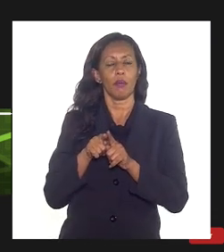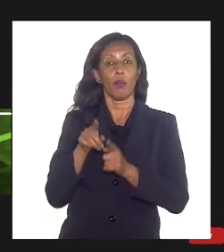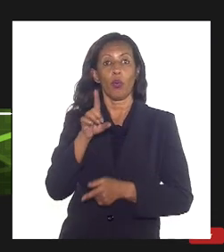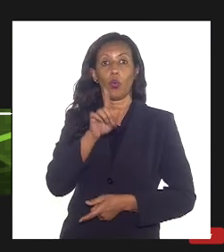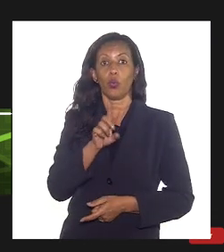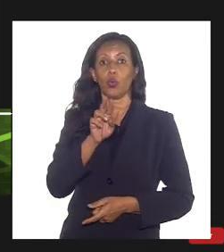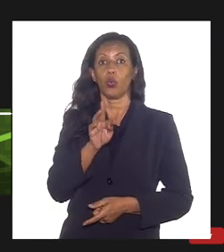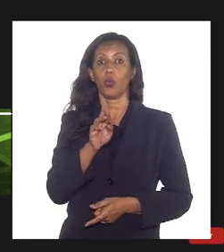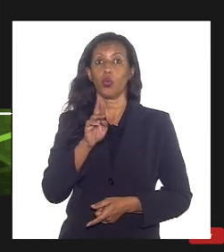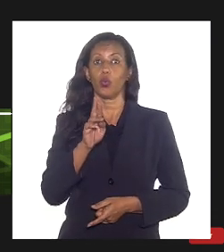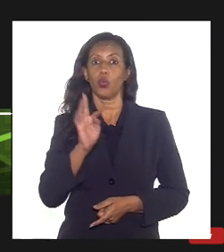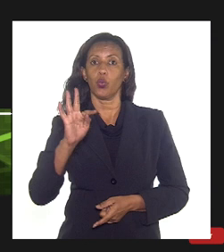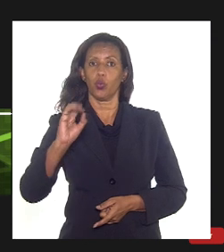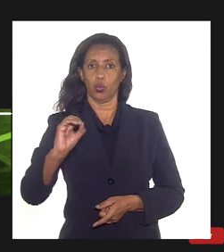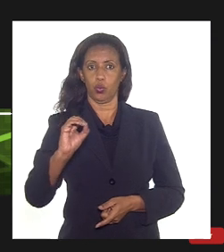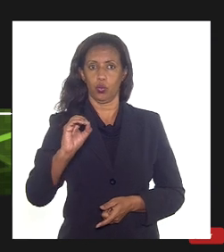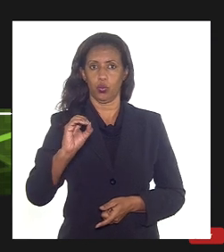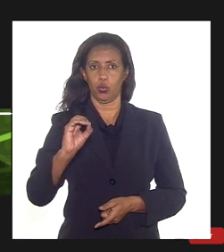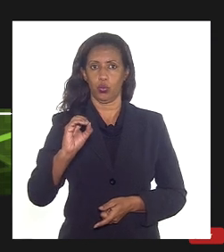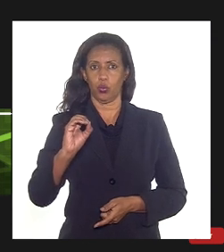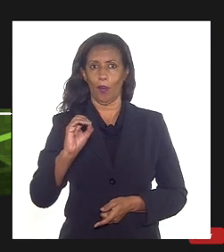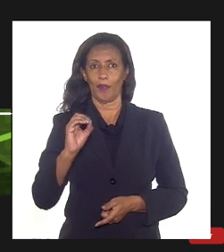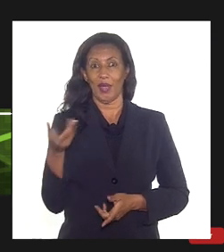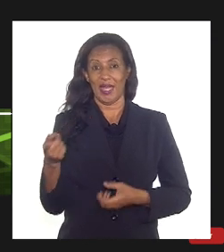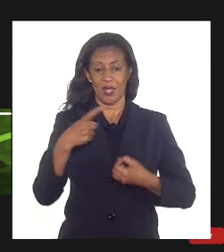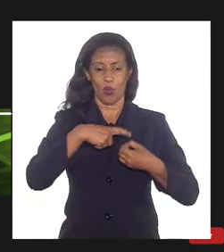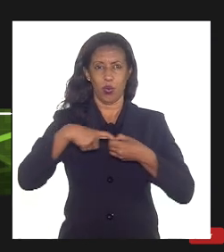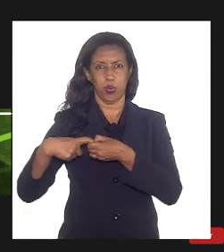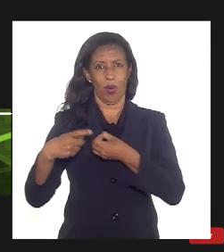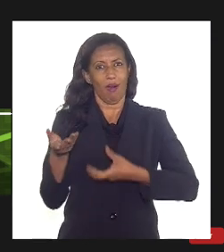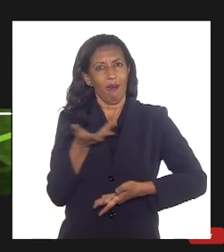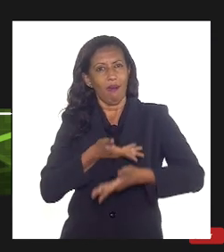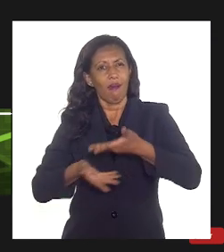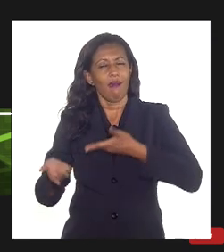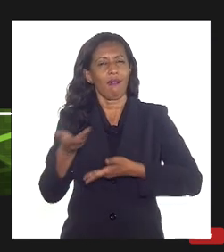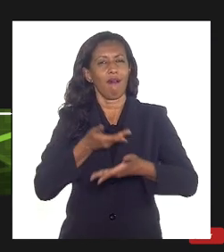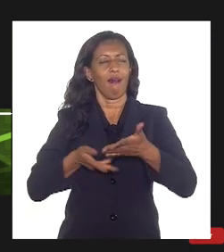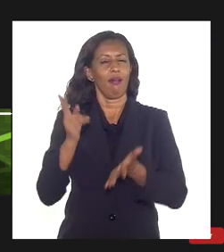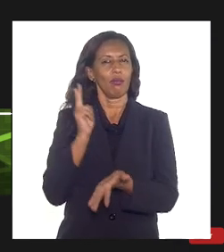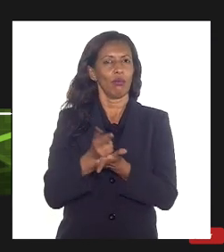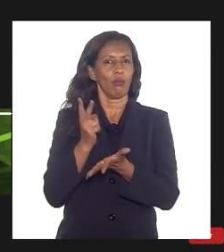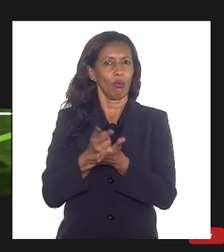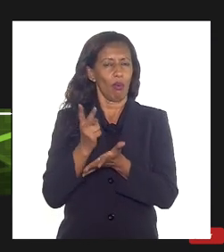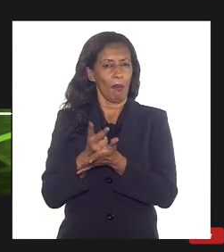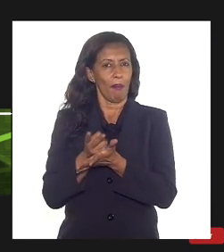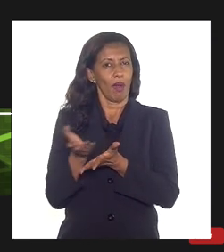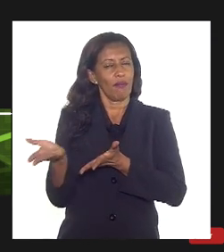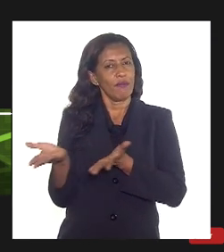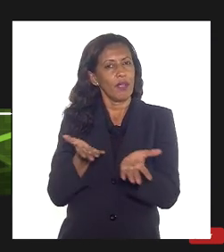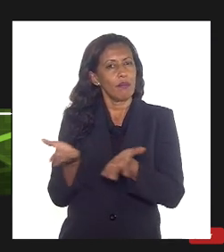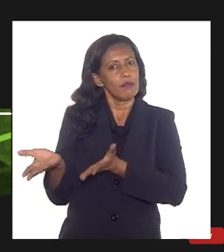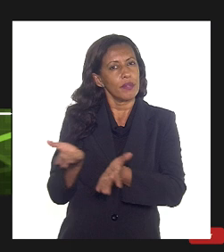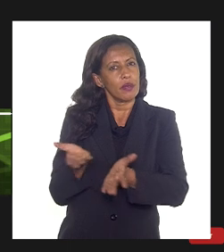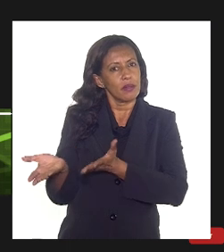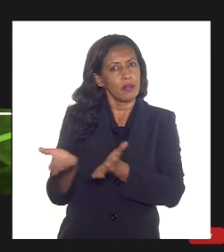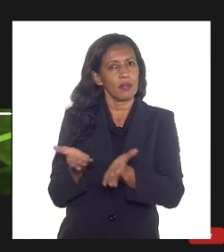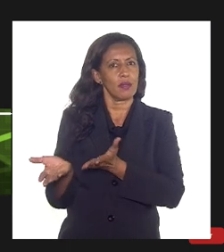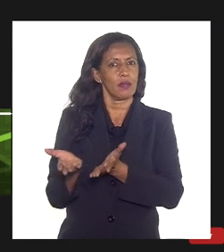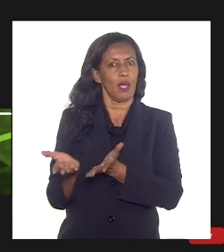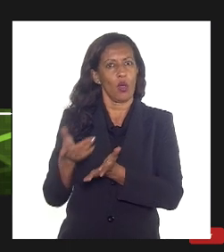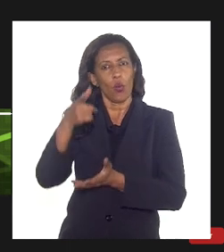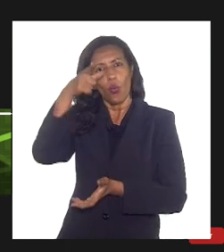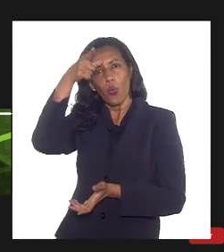importantes sobretudo entre parceiros no mesmo campo para viabilizar o